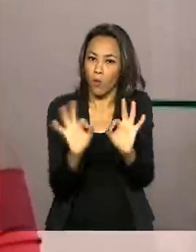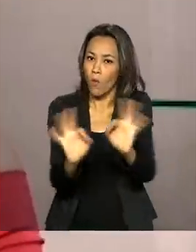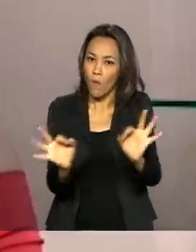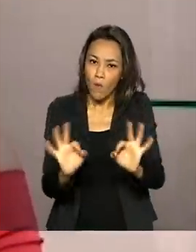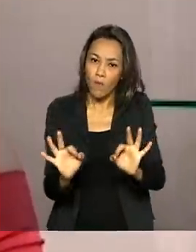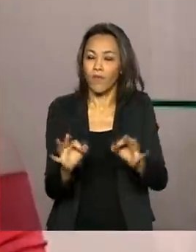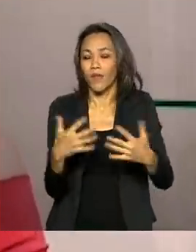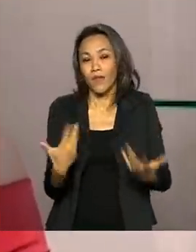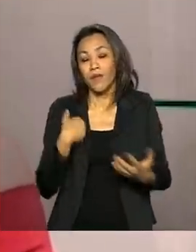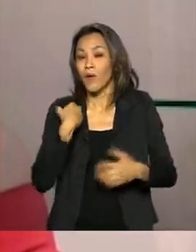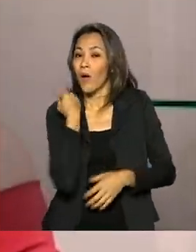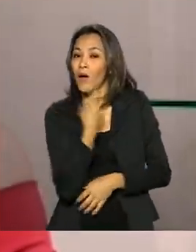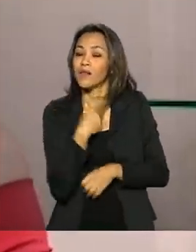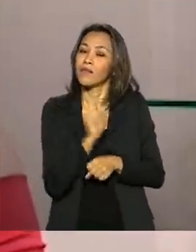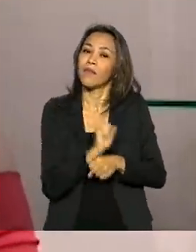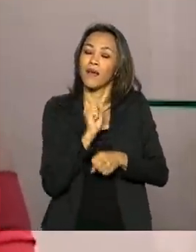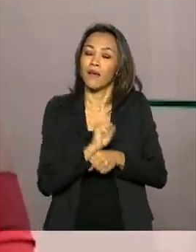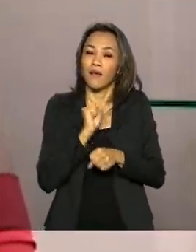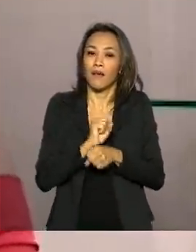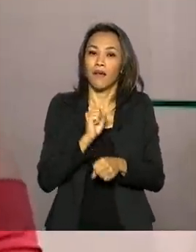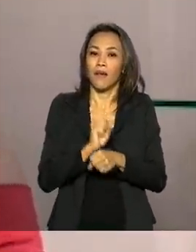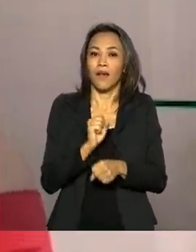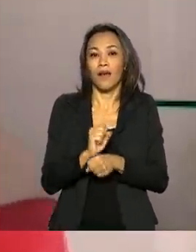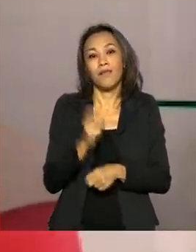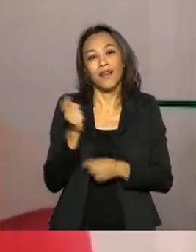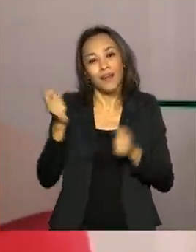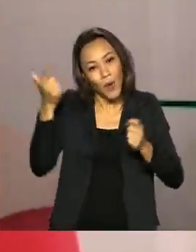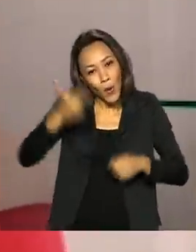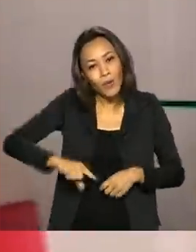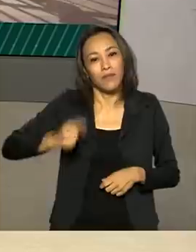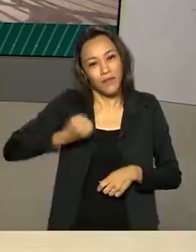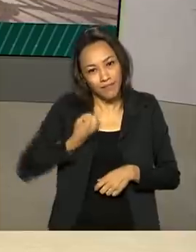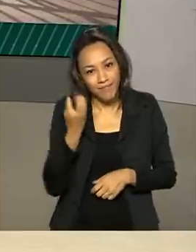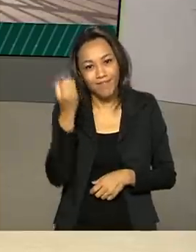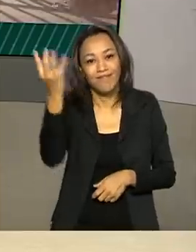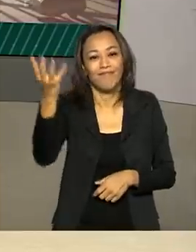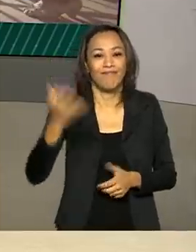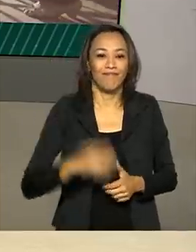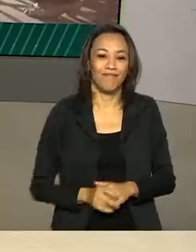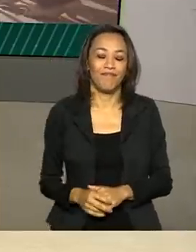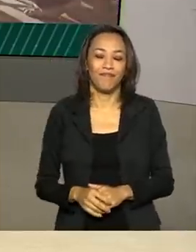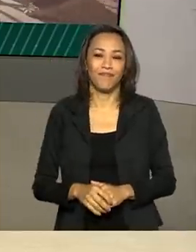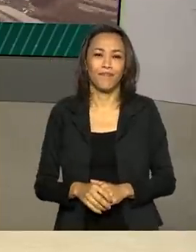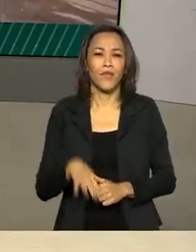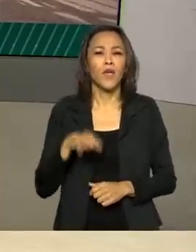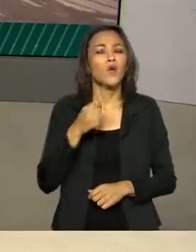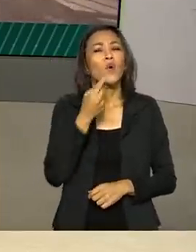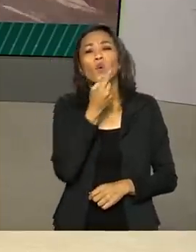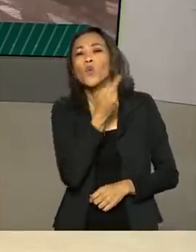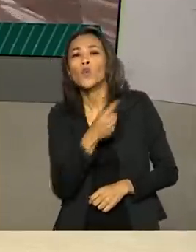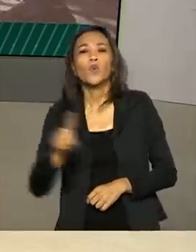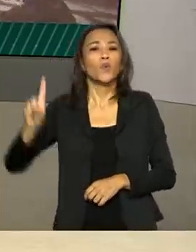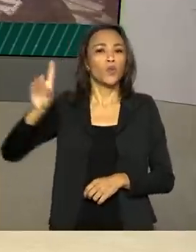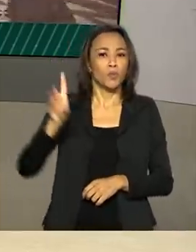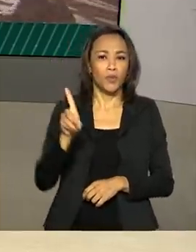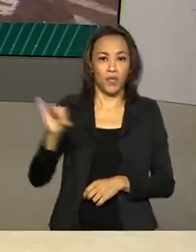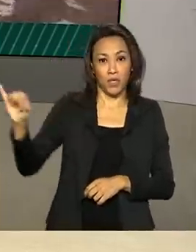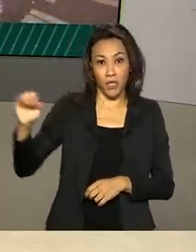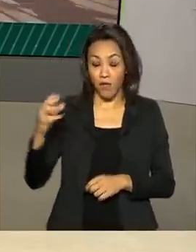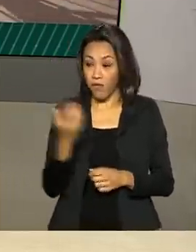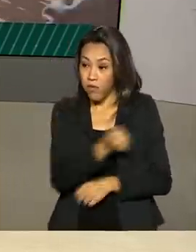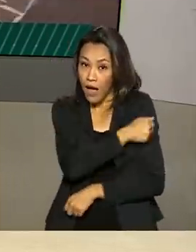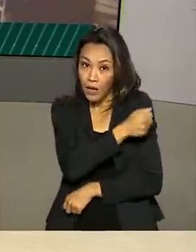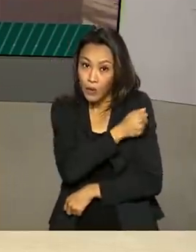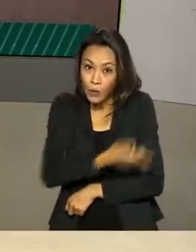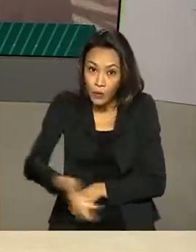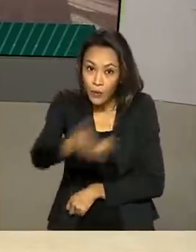estamos aí aguardando agora uma possibilidade para poder viajar novamente. Nos últimos dias, muitos alunos retornaram